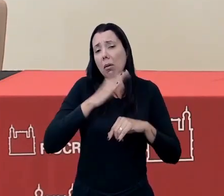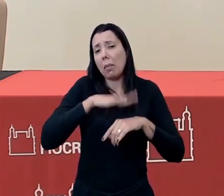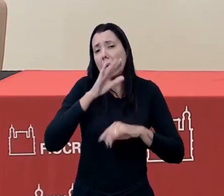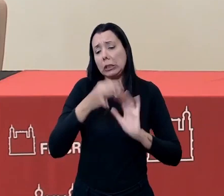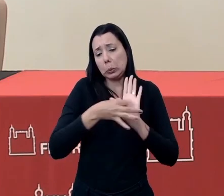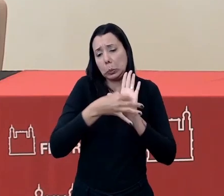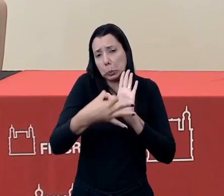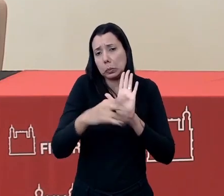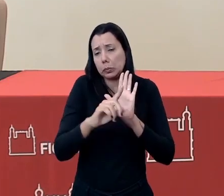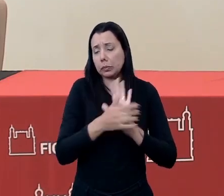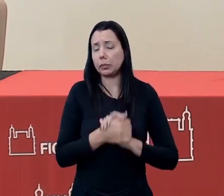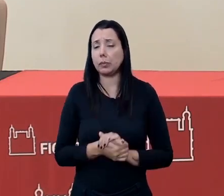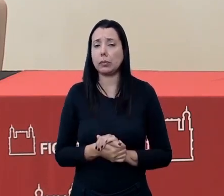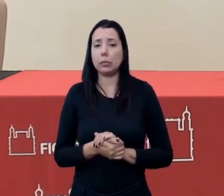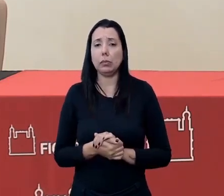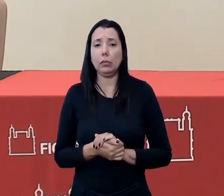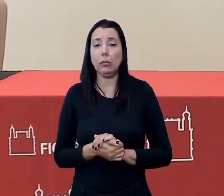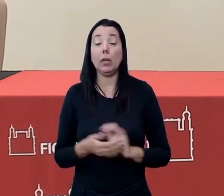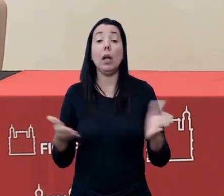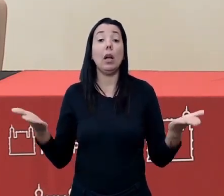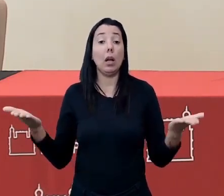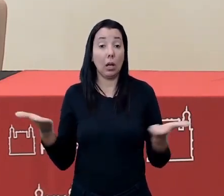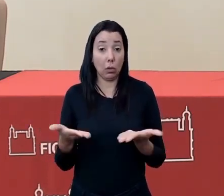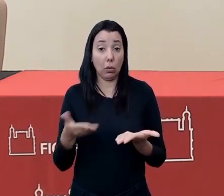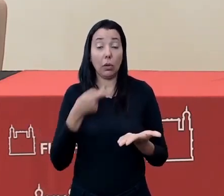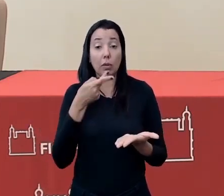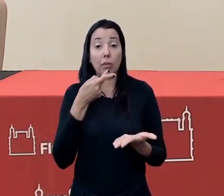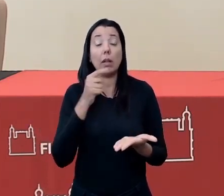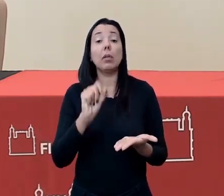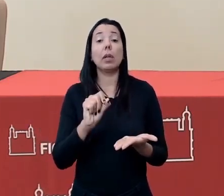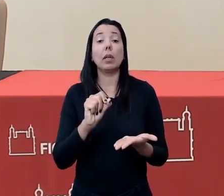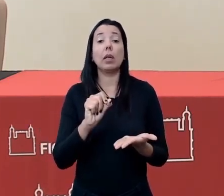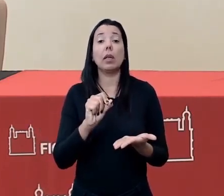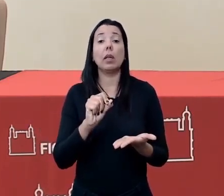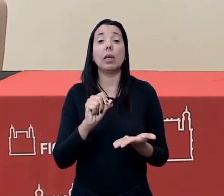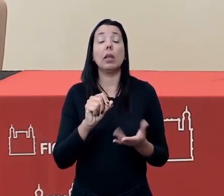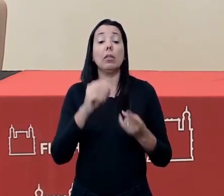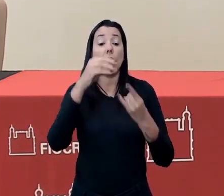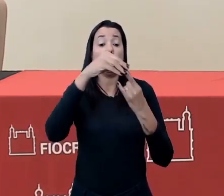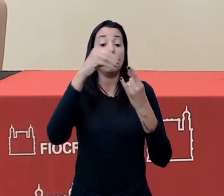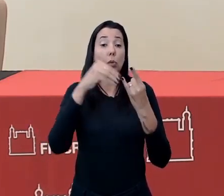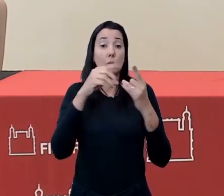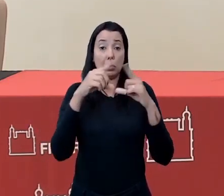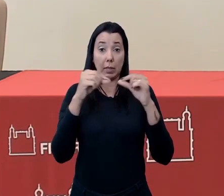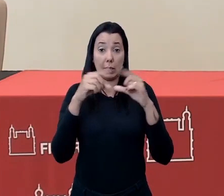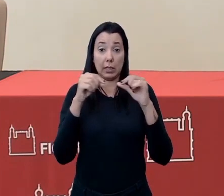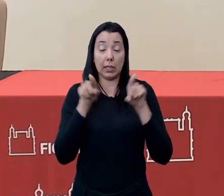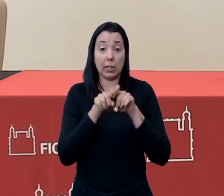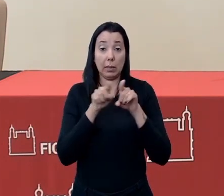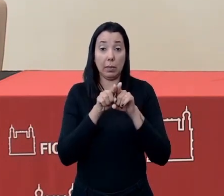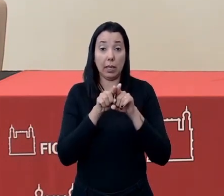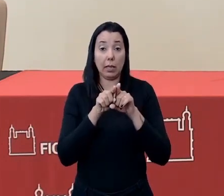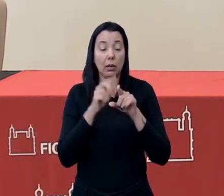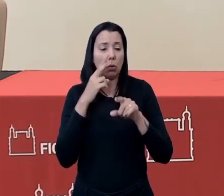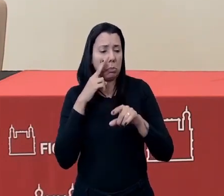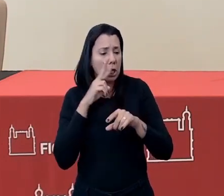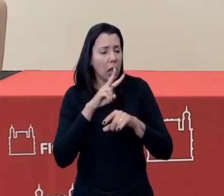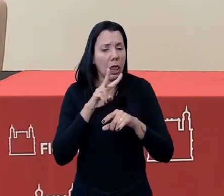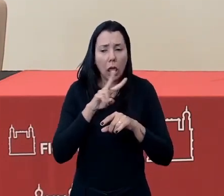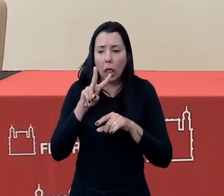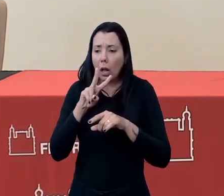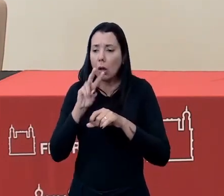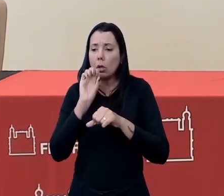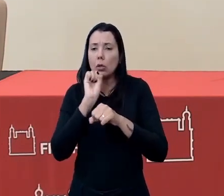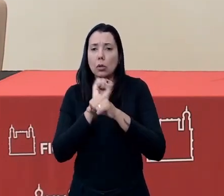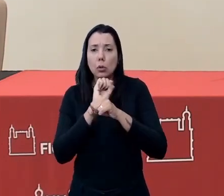formação, eu digo mais adiante. agora é dizer do Fiocruz Brasília e do Observatório Covid-19 e